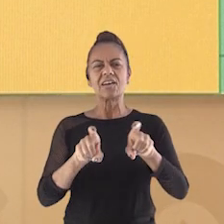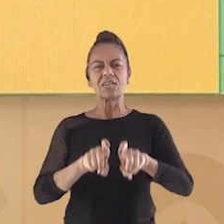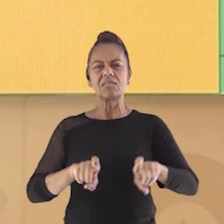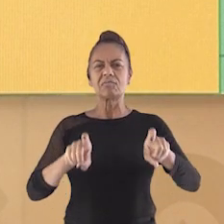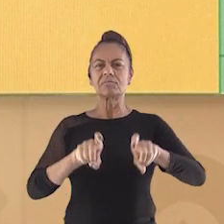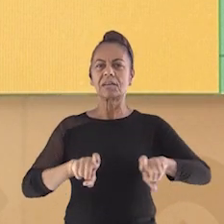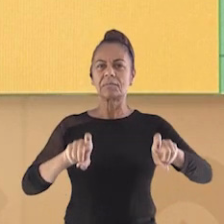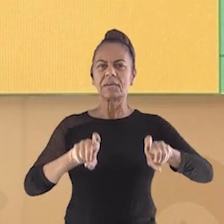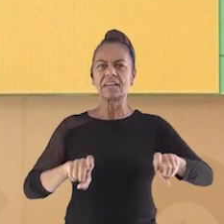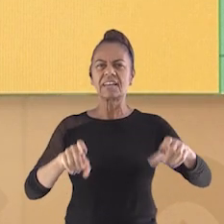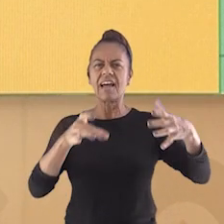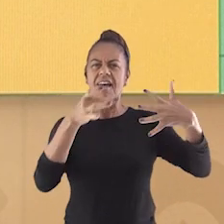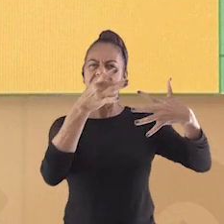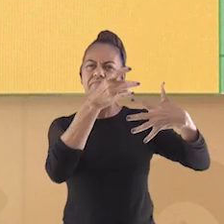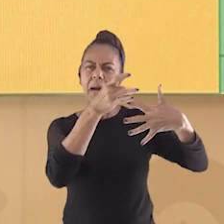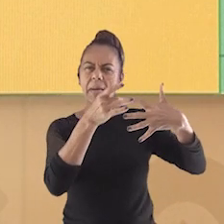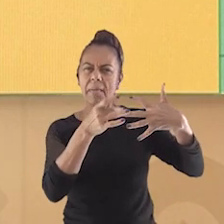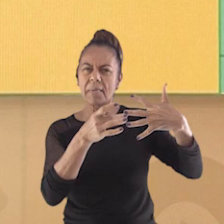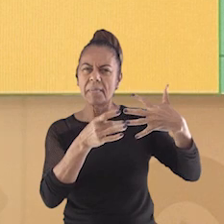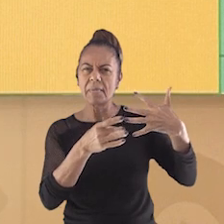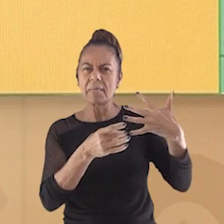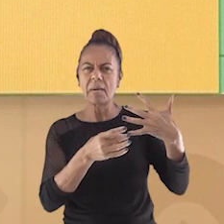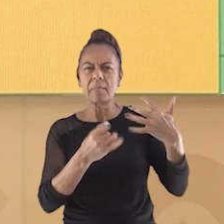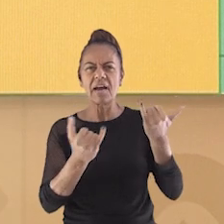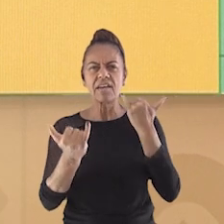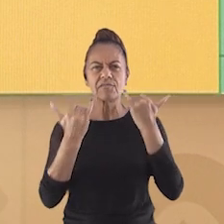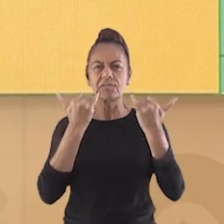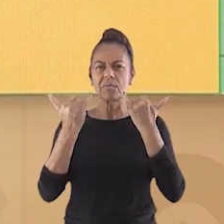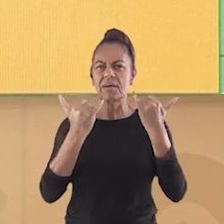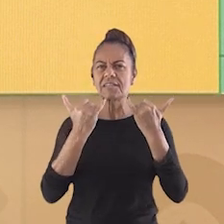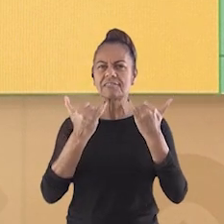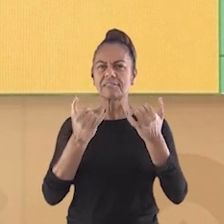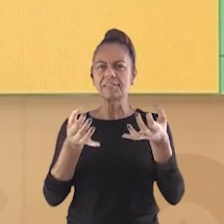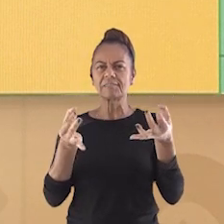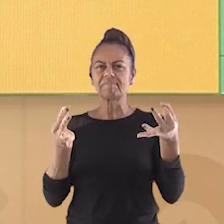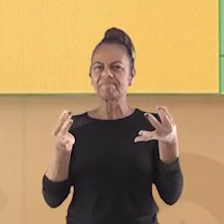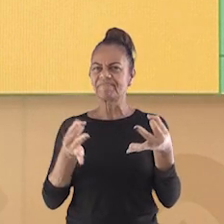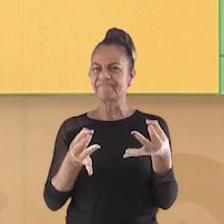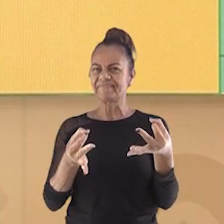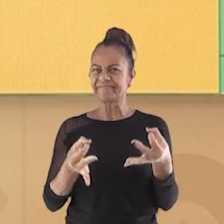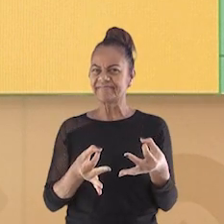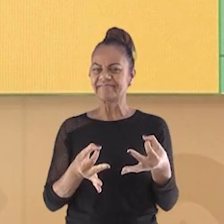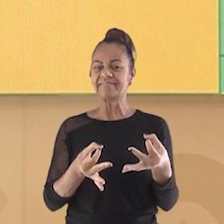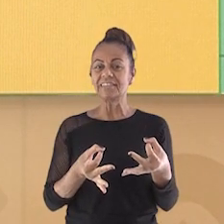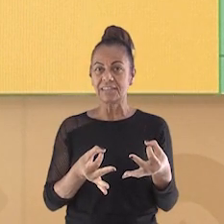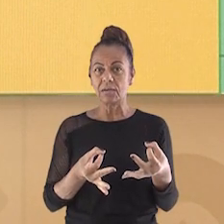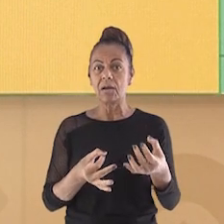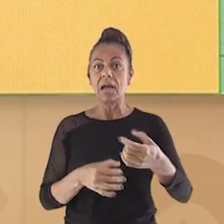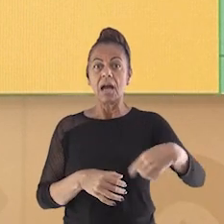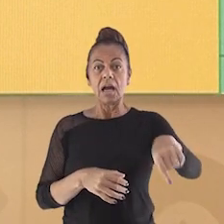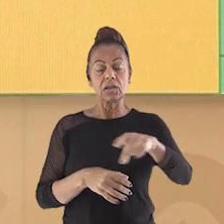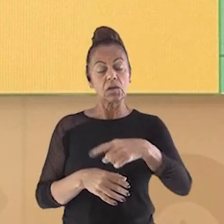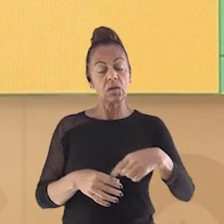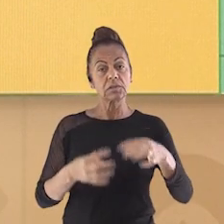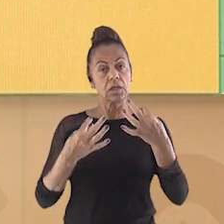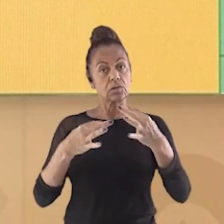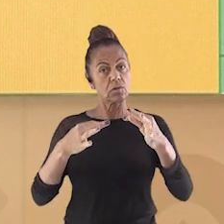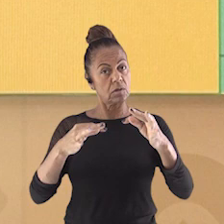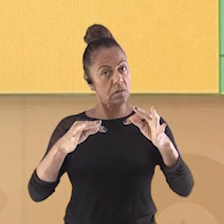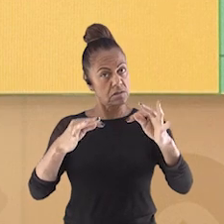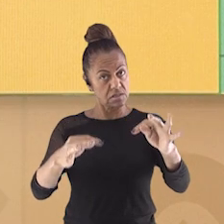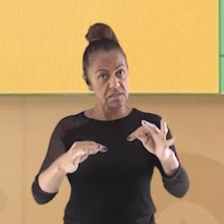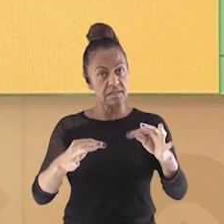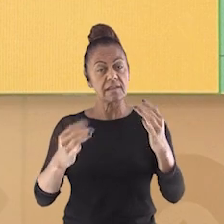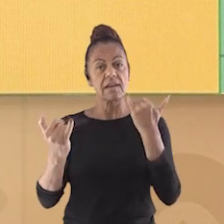detalhamento e precisão das informações. As novas tecnologias da informação, como satélites e